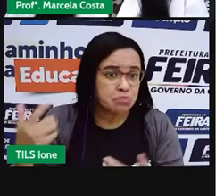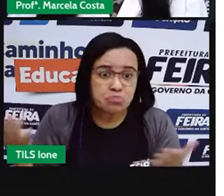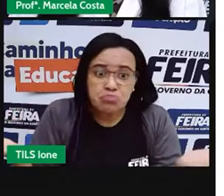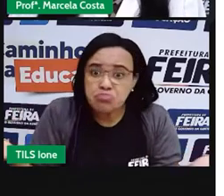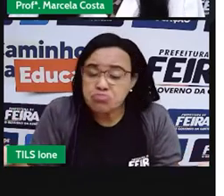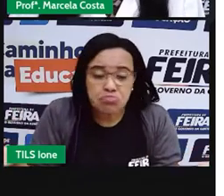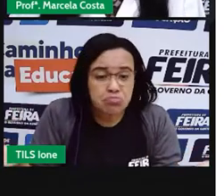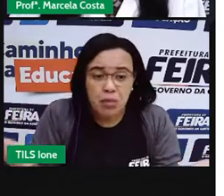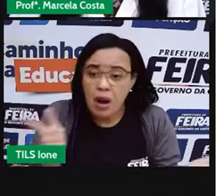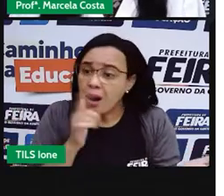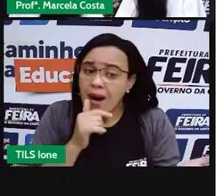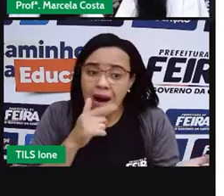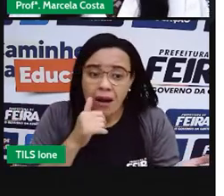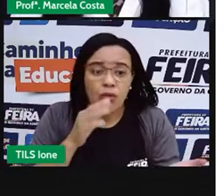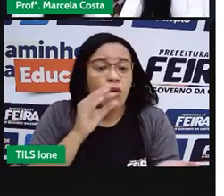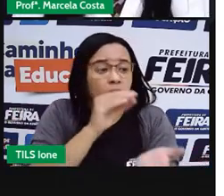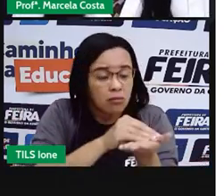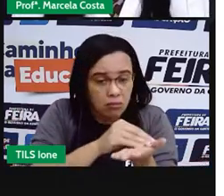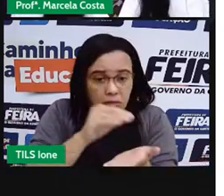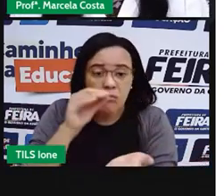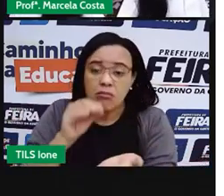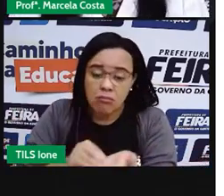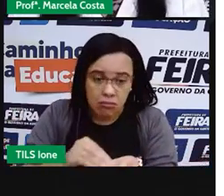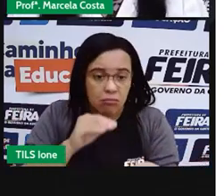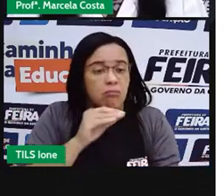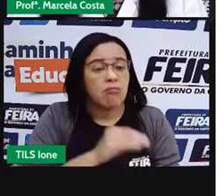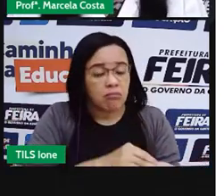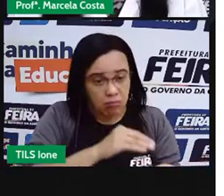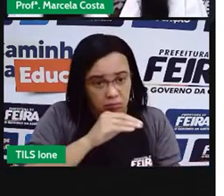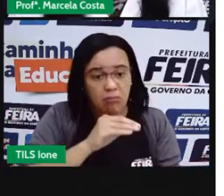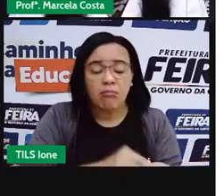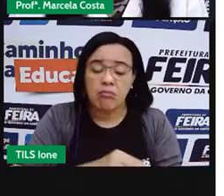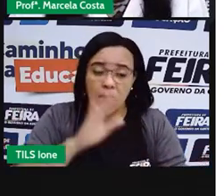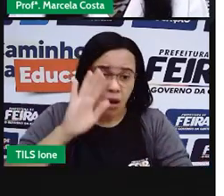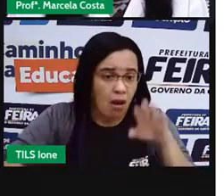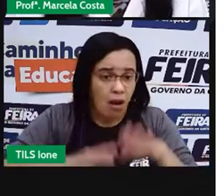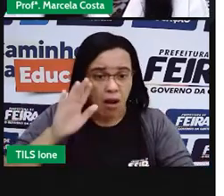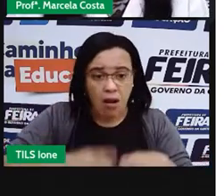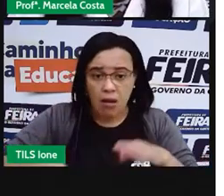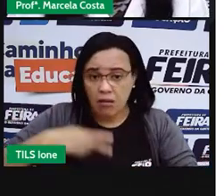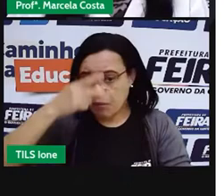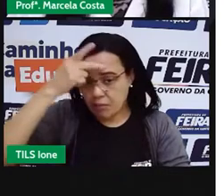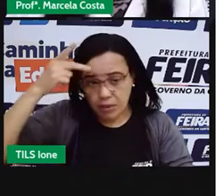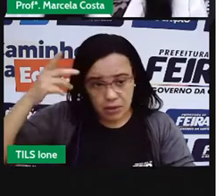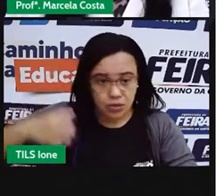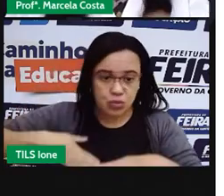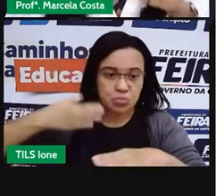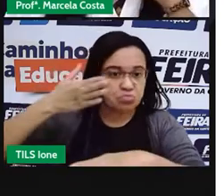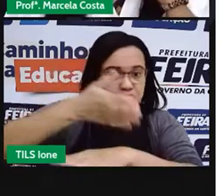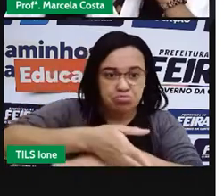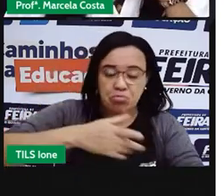então a gente precisa cuidar, já que a gente tem acesso, a gente precisa cuidar, precisa